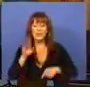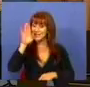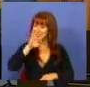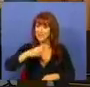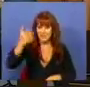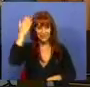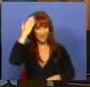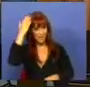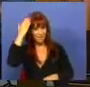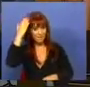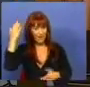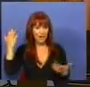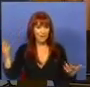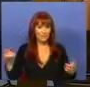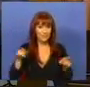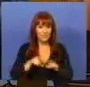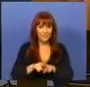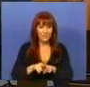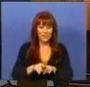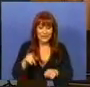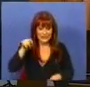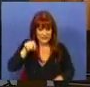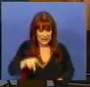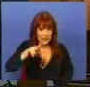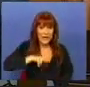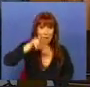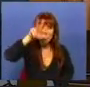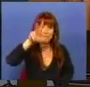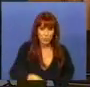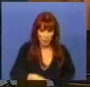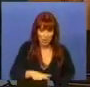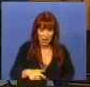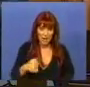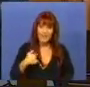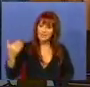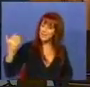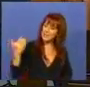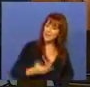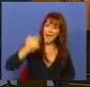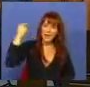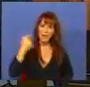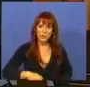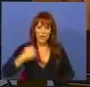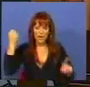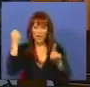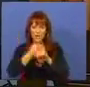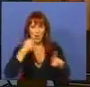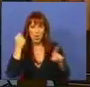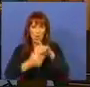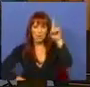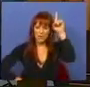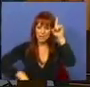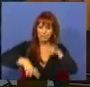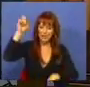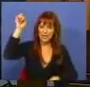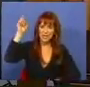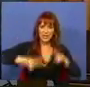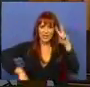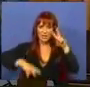se entende que em Portugal temos o direito no combate à evasão fiscal,